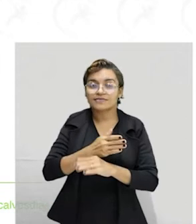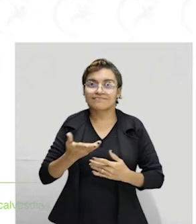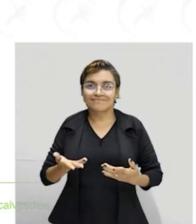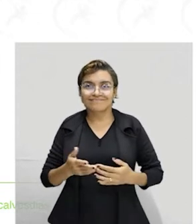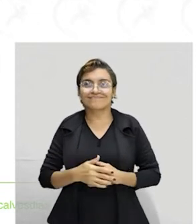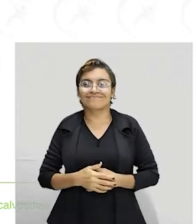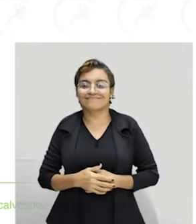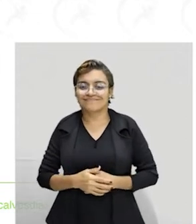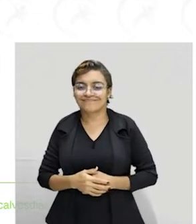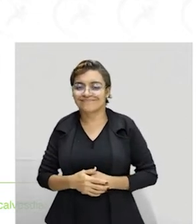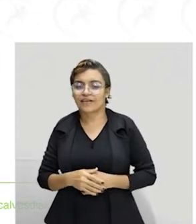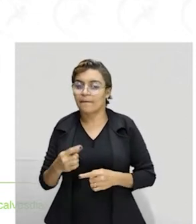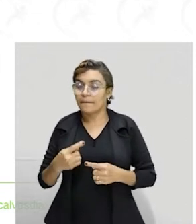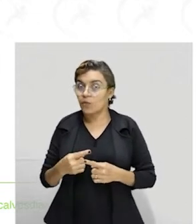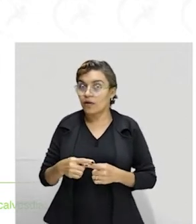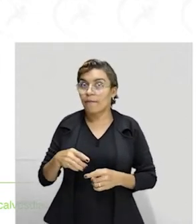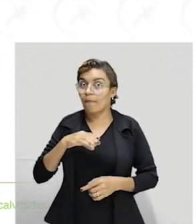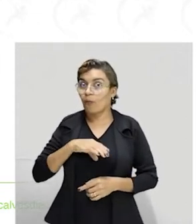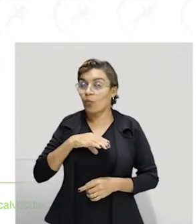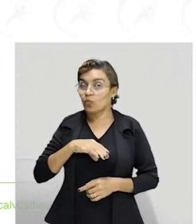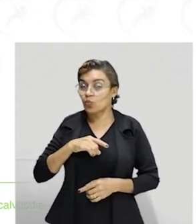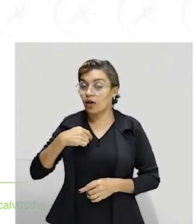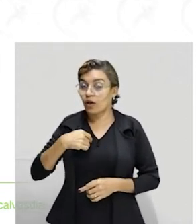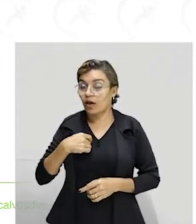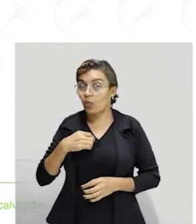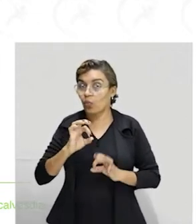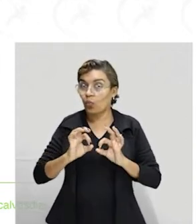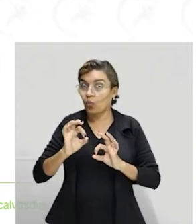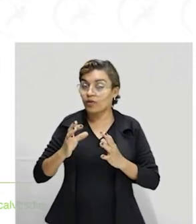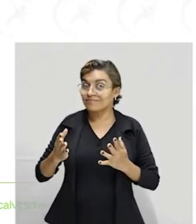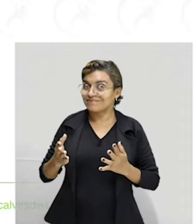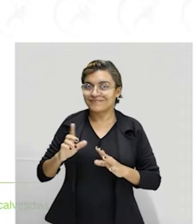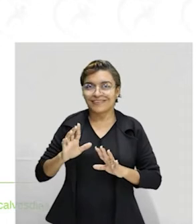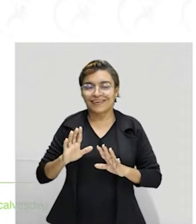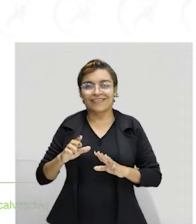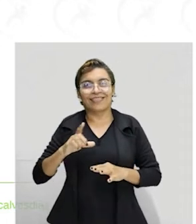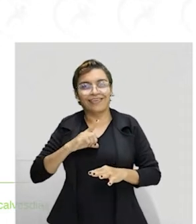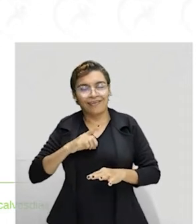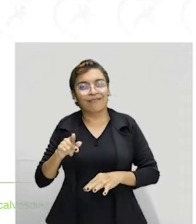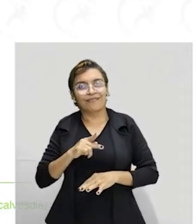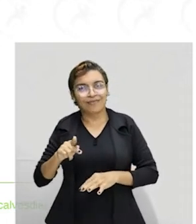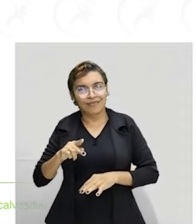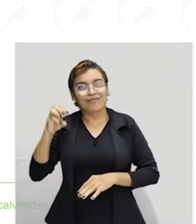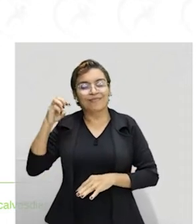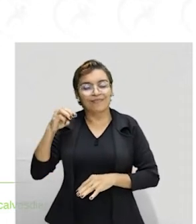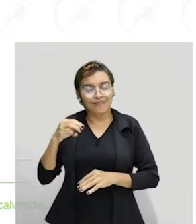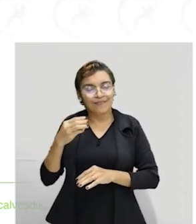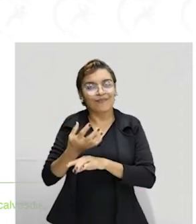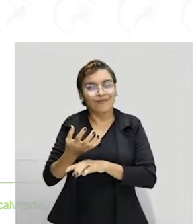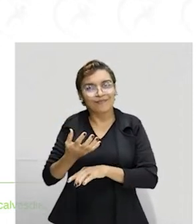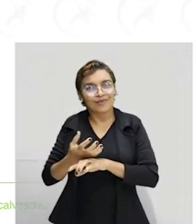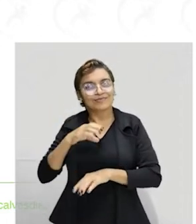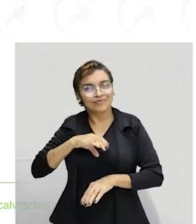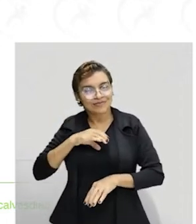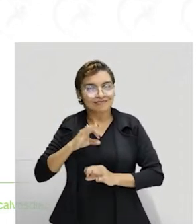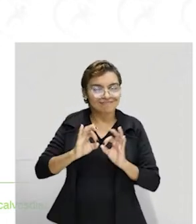conta disso? Não dou, não, deixa ela porque ela é maravilhosa no que ela faz, meu negócio aqui é matemática, tá? Então, para os Jogos